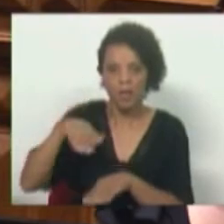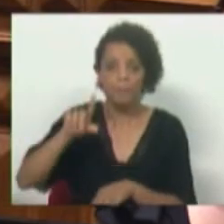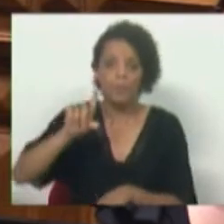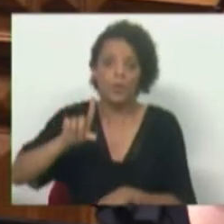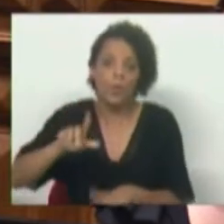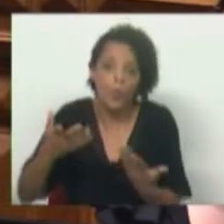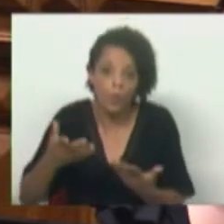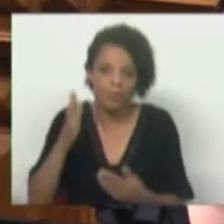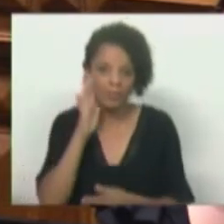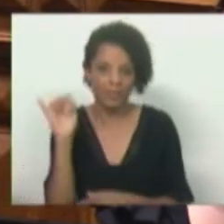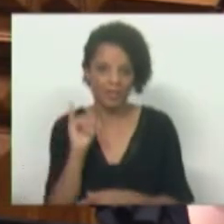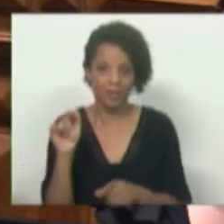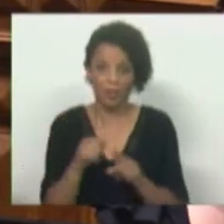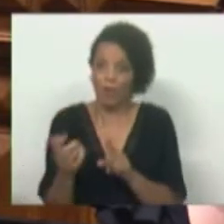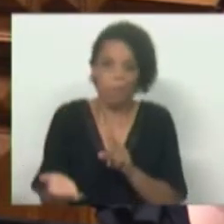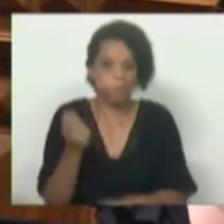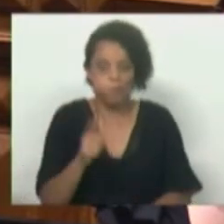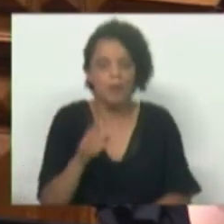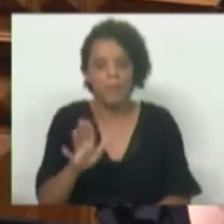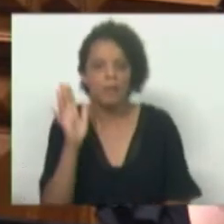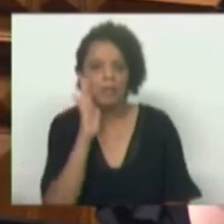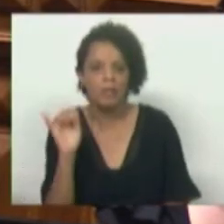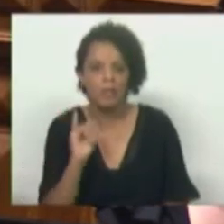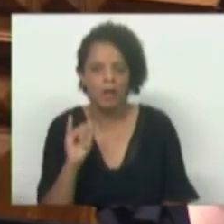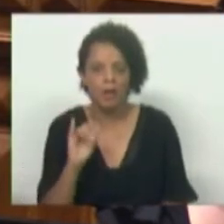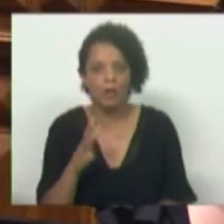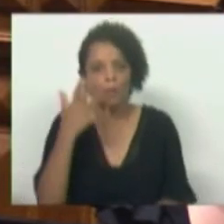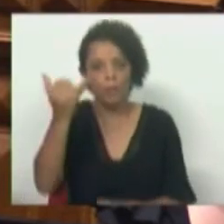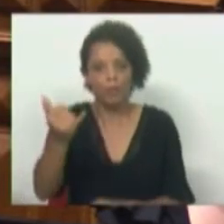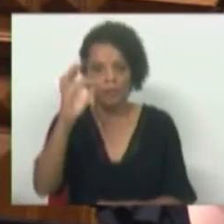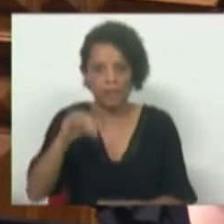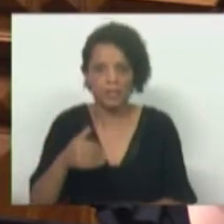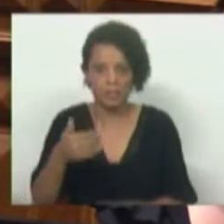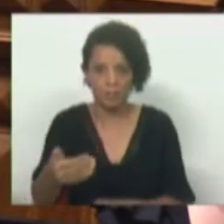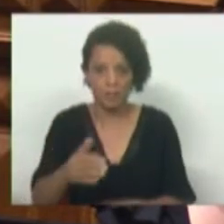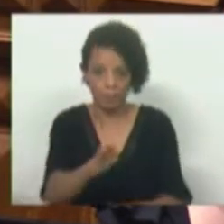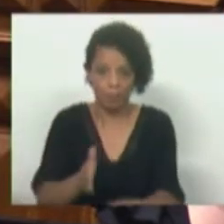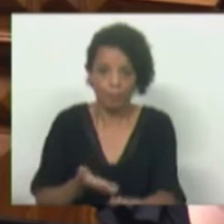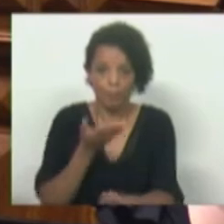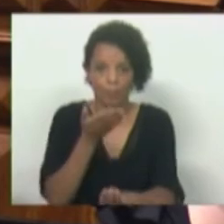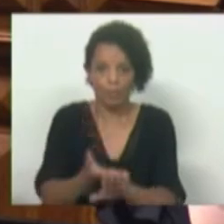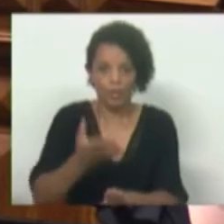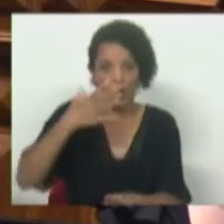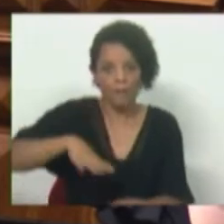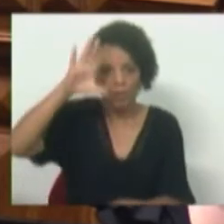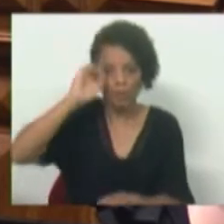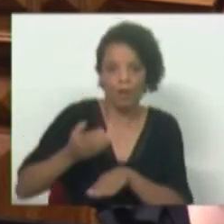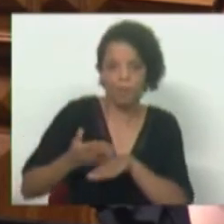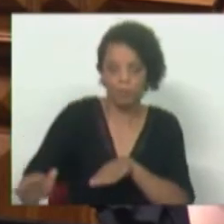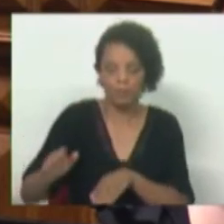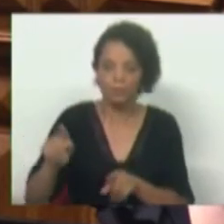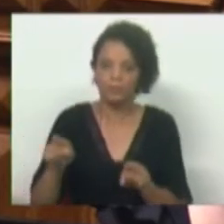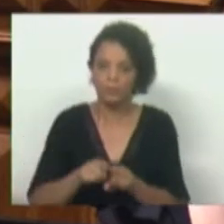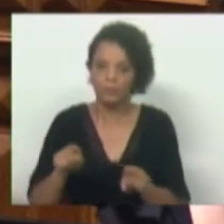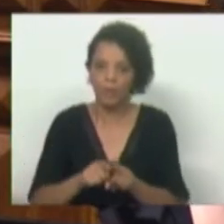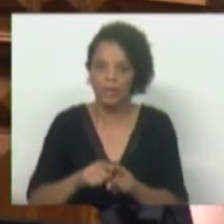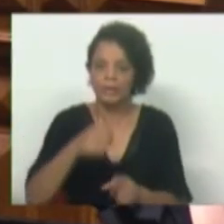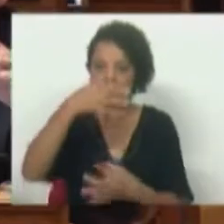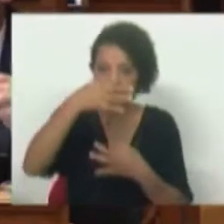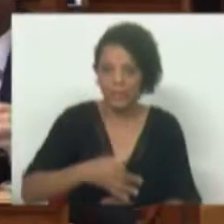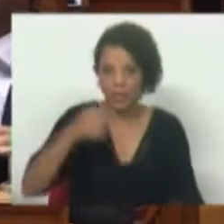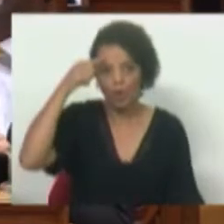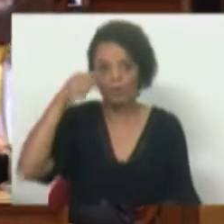aliás, sem sucesso, ocupar-os do próximo fim de semana. Uma moção de censura é um instrumento sério para um fim sério.